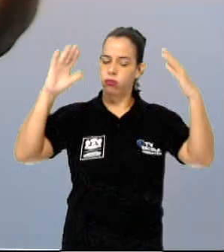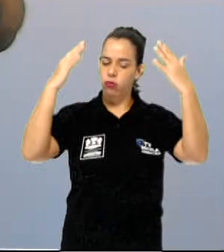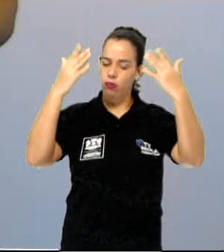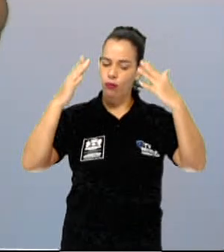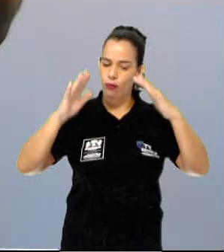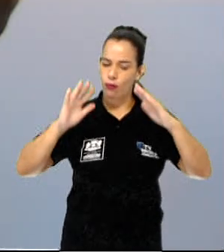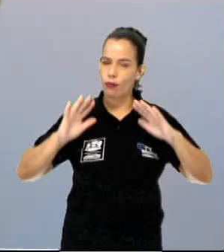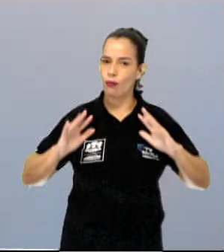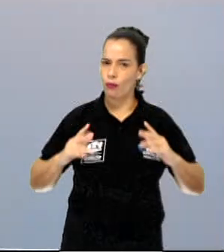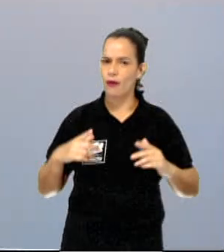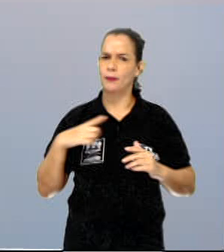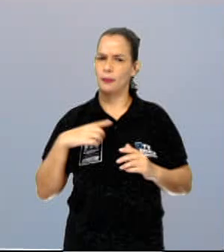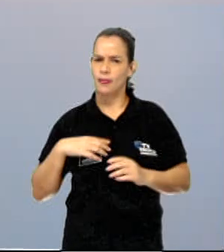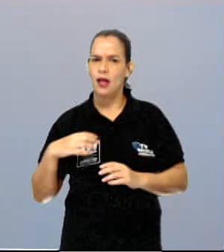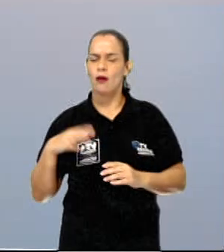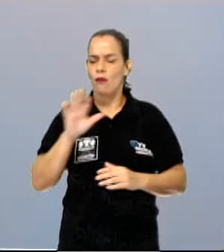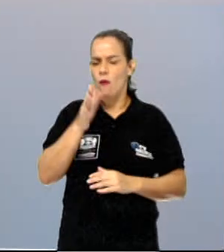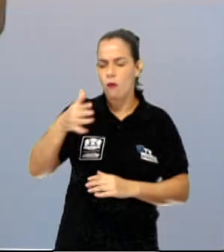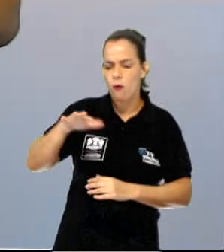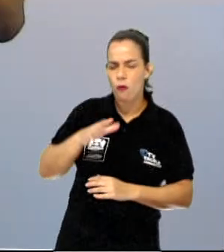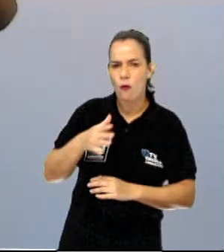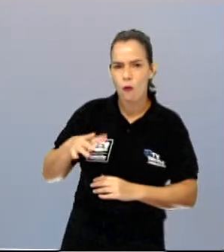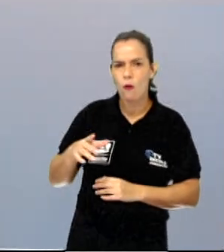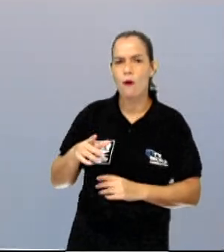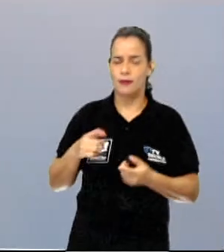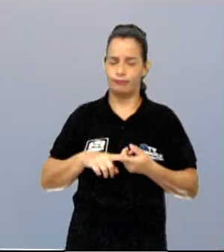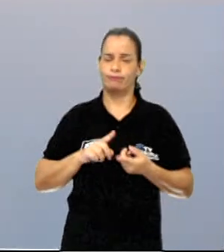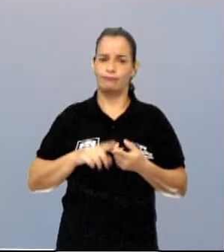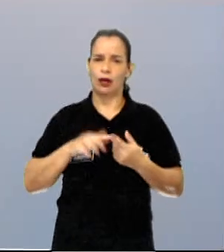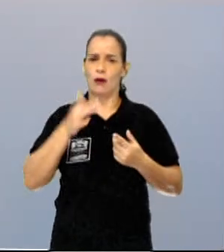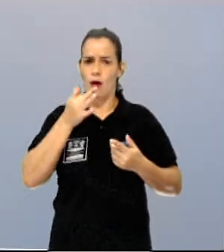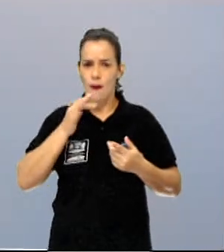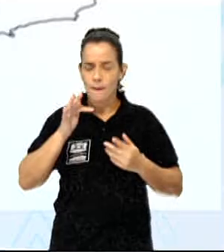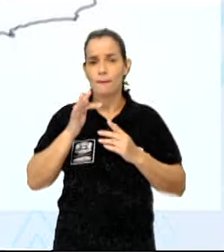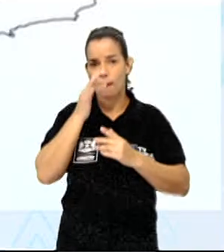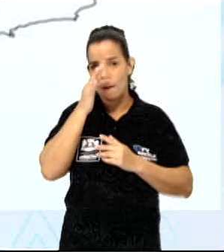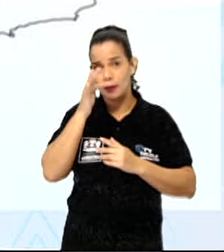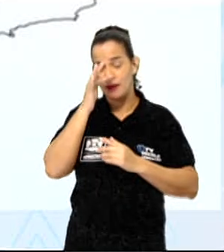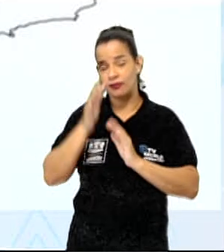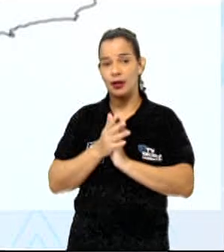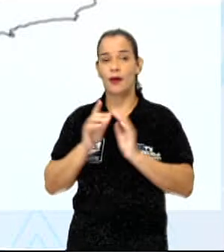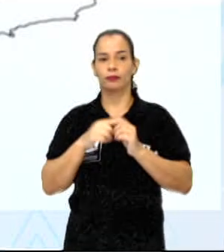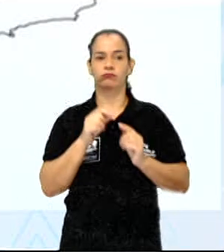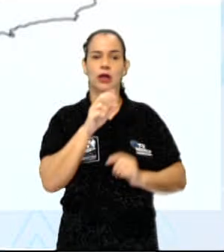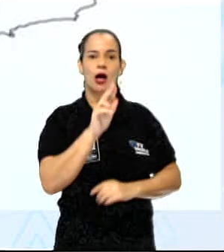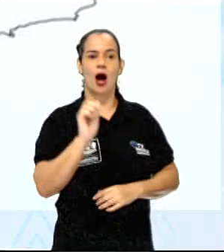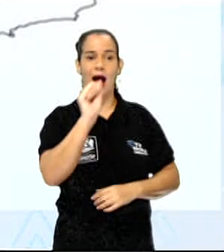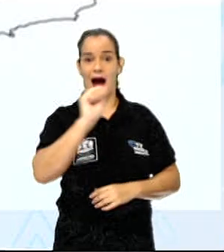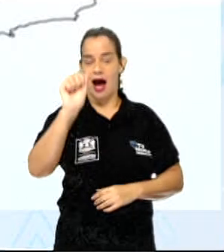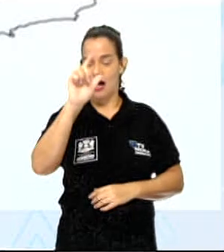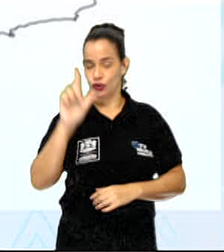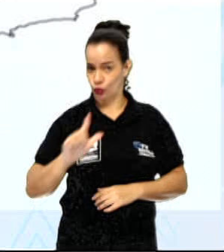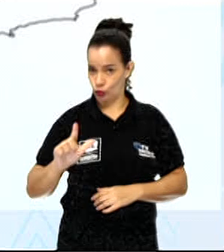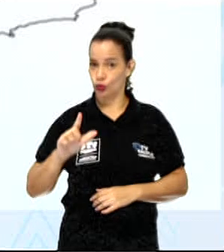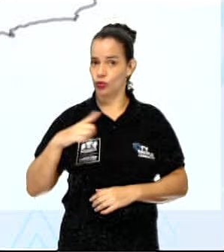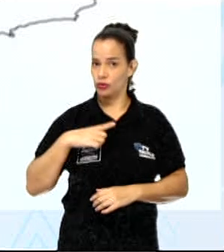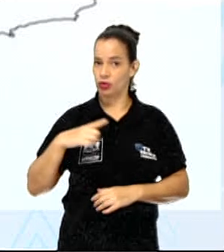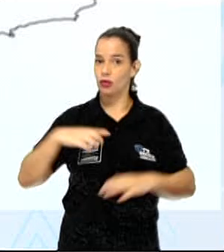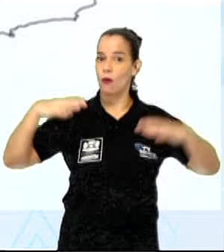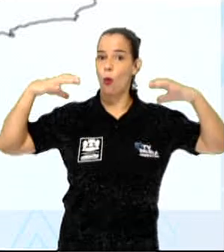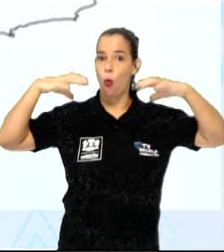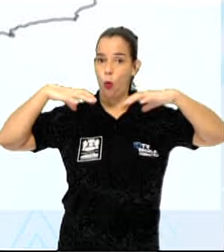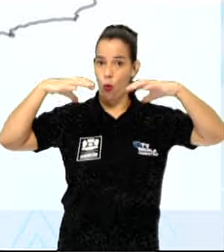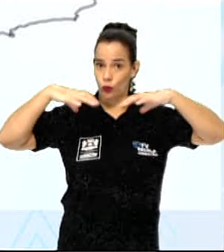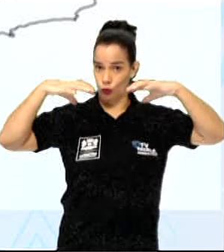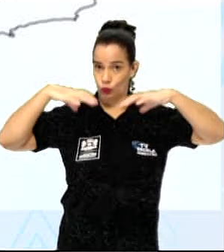Tem outono e primavera ali, estações intermediárias. Então você observa nessas colunas azuis, que representam a quantidade de chuva,